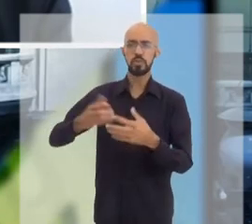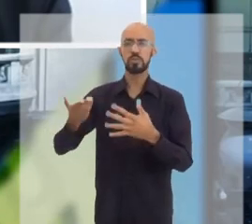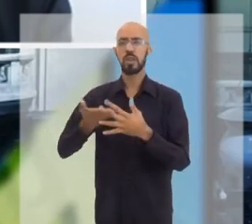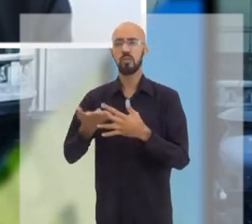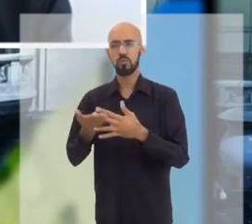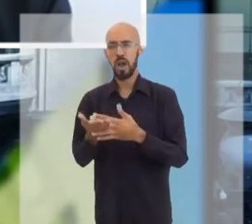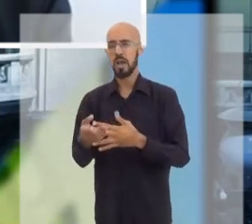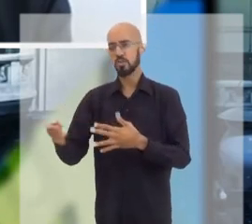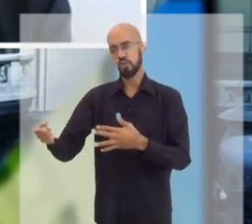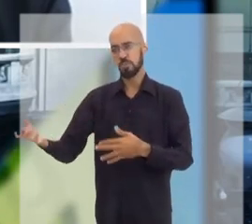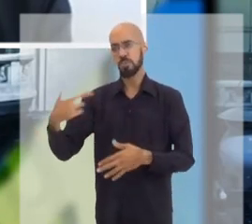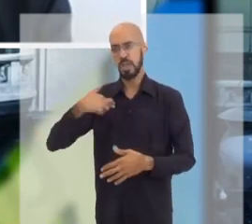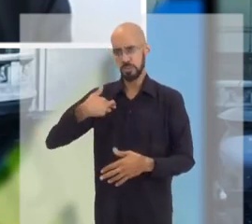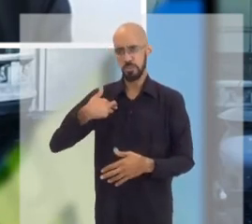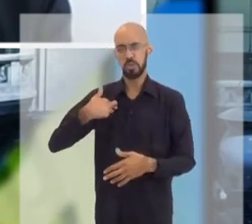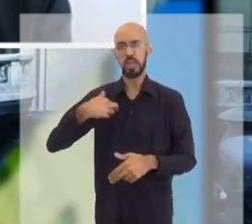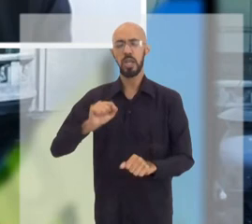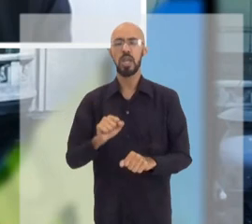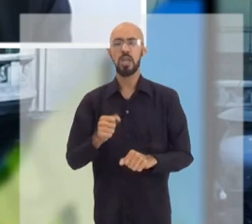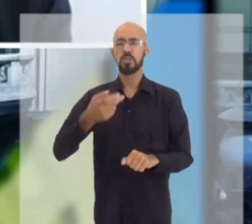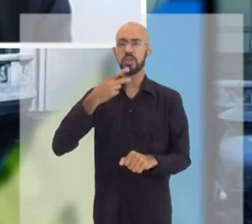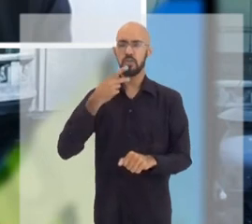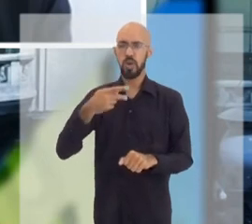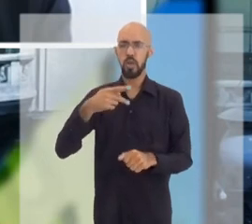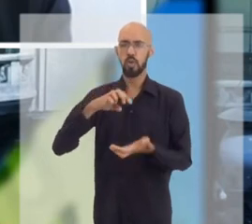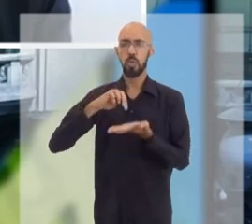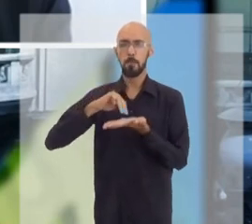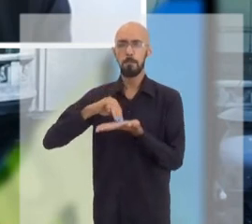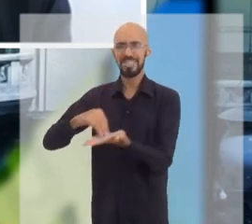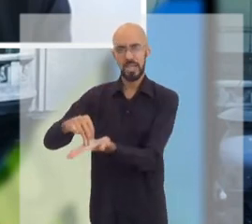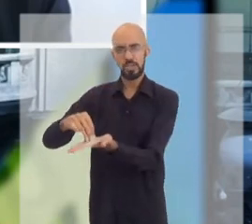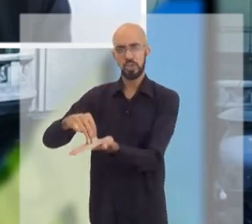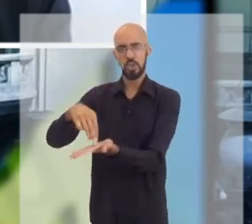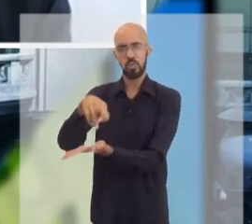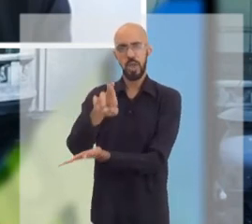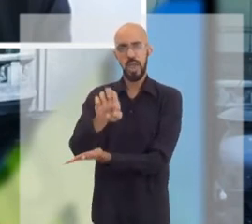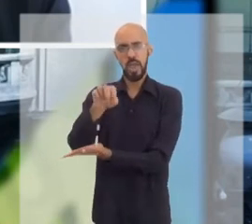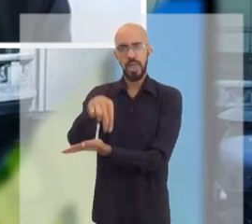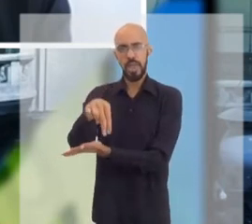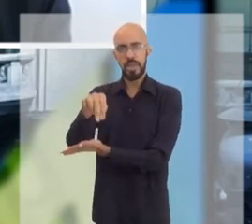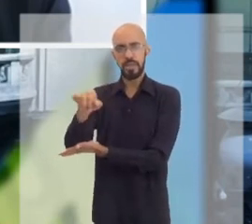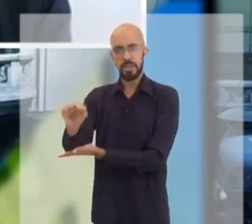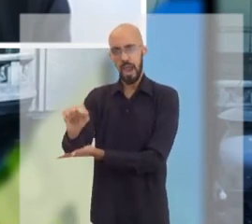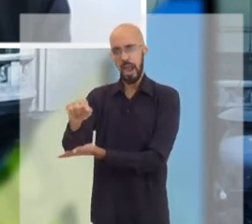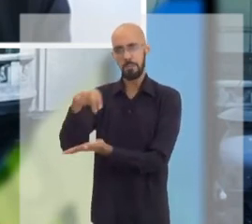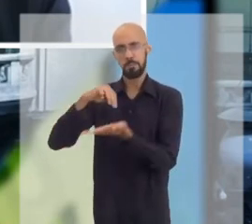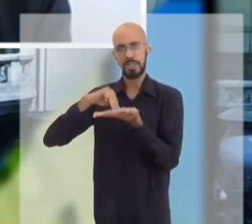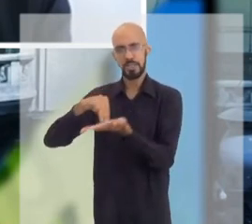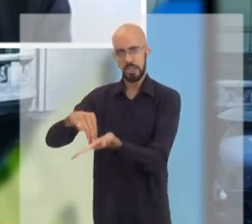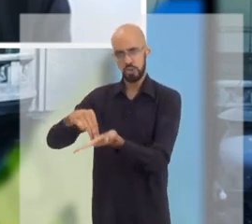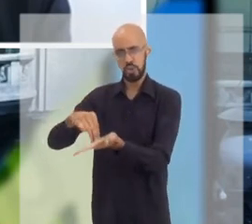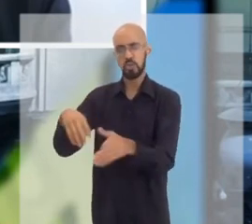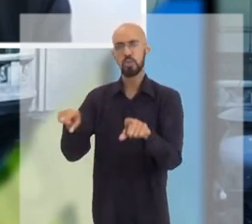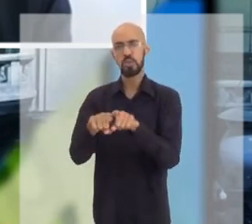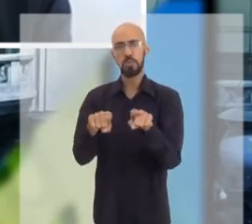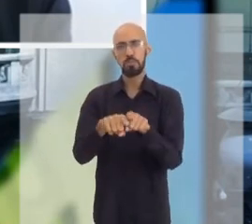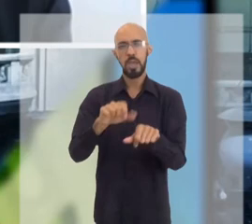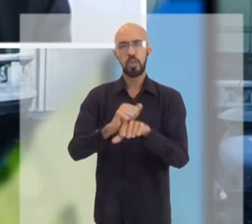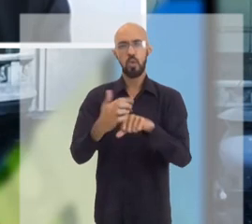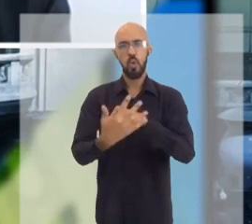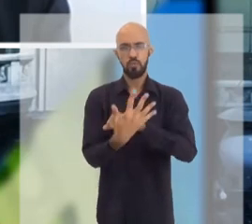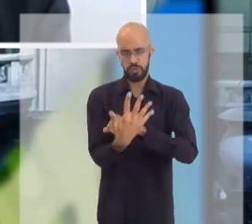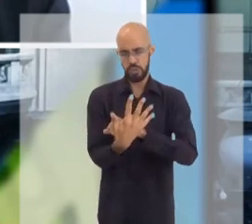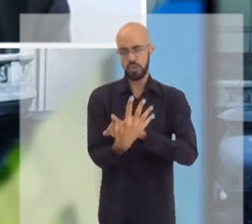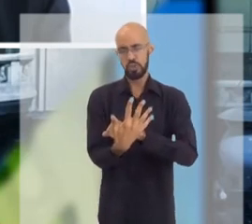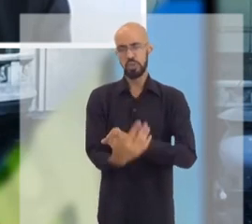nós voltarmos diretamente com esse assunto. senhor falou do mensageiro, do MRNA mensageiro e o